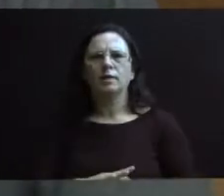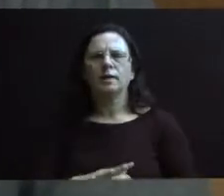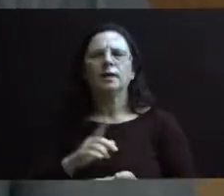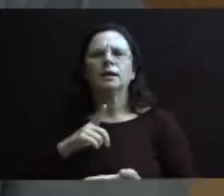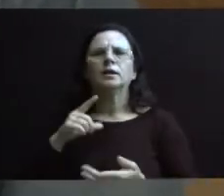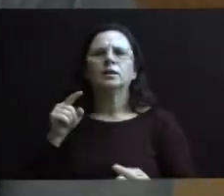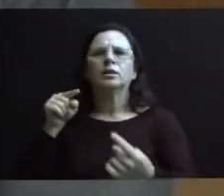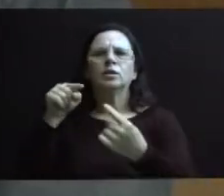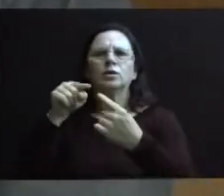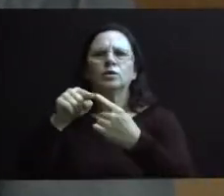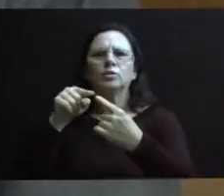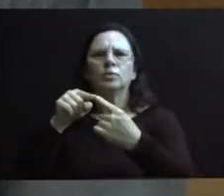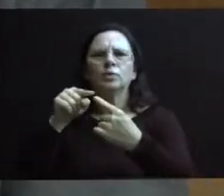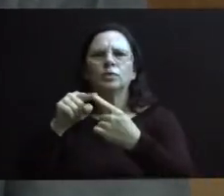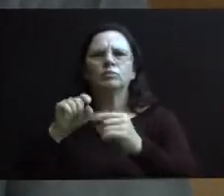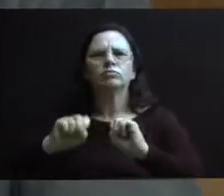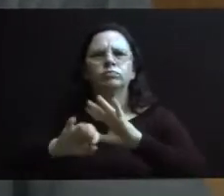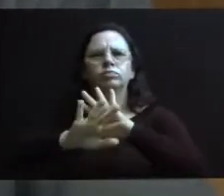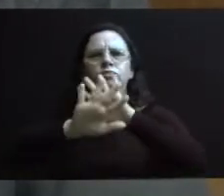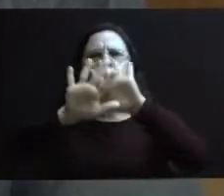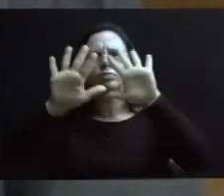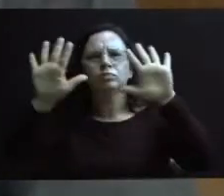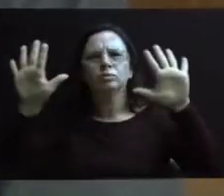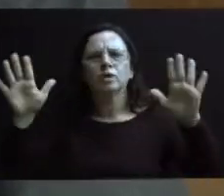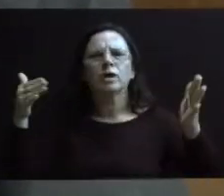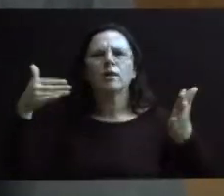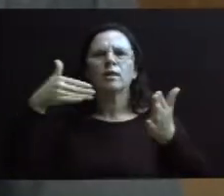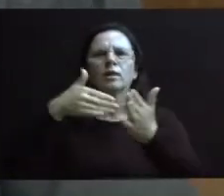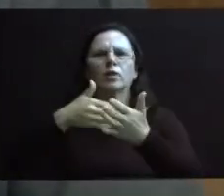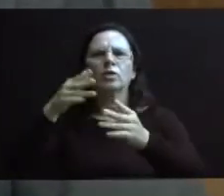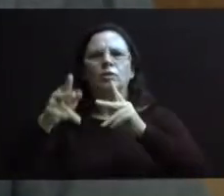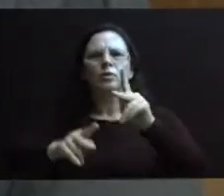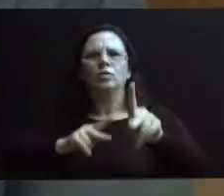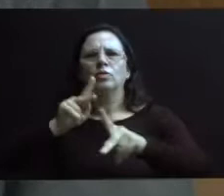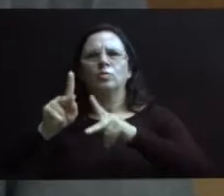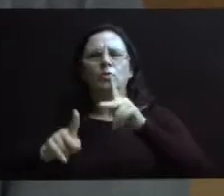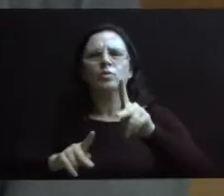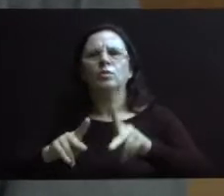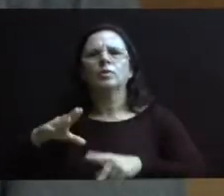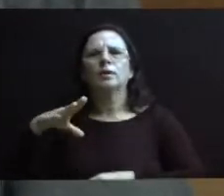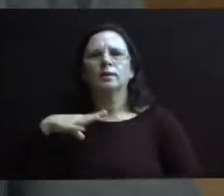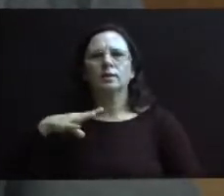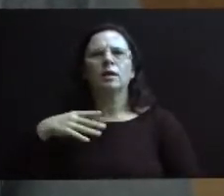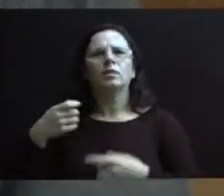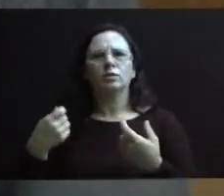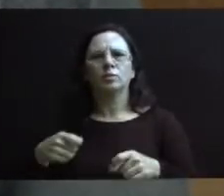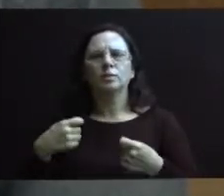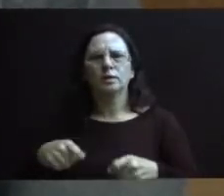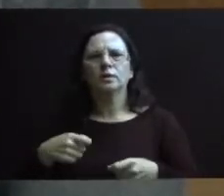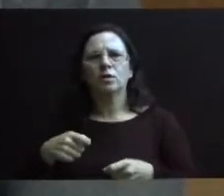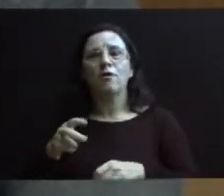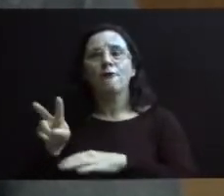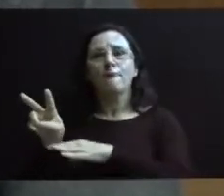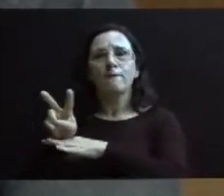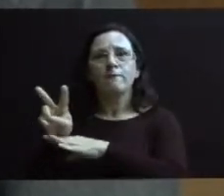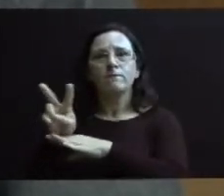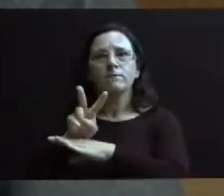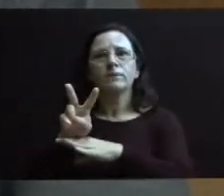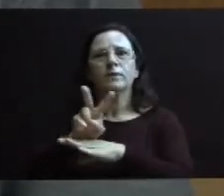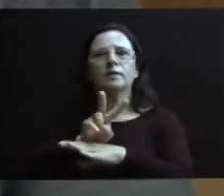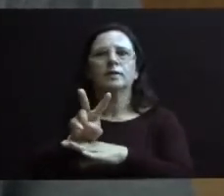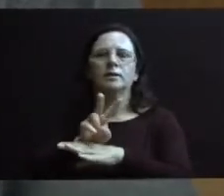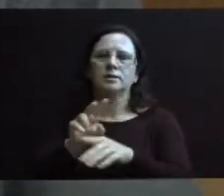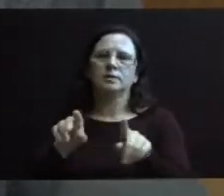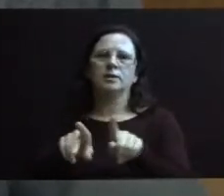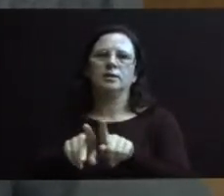objetivo da parte da transparência, chegar até a população, aquilo que o município tem realizado. E essa casa é fiscalizadora, ela